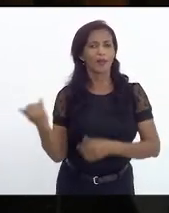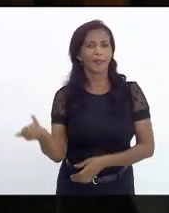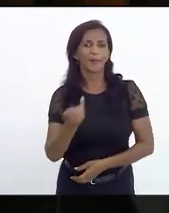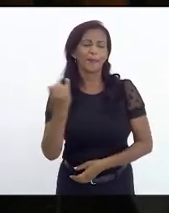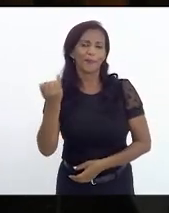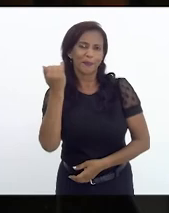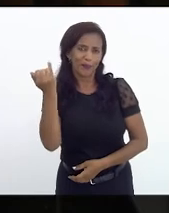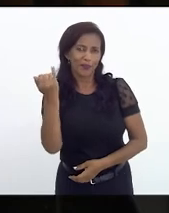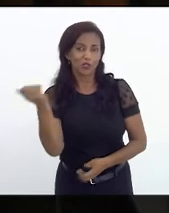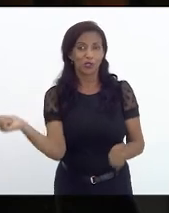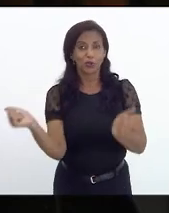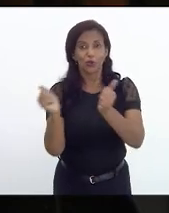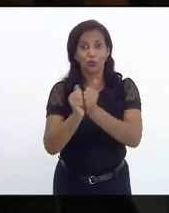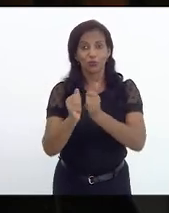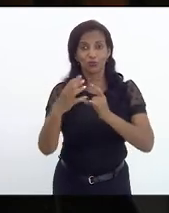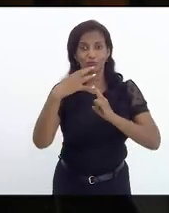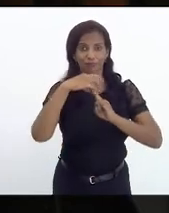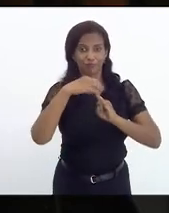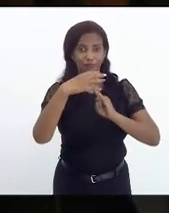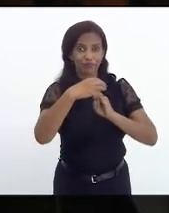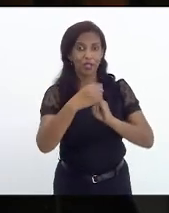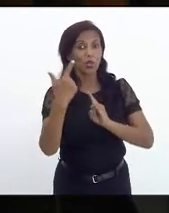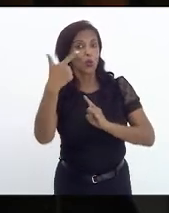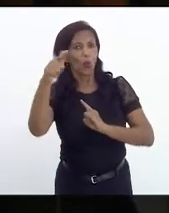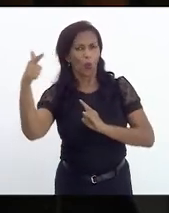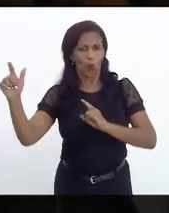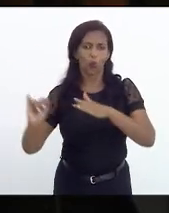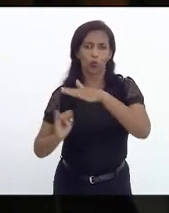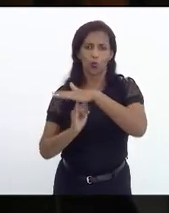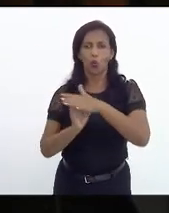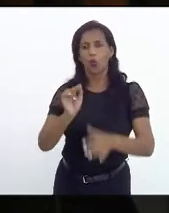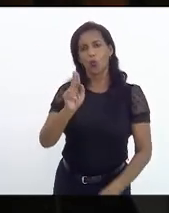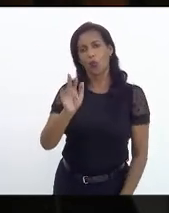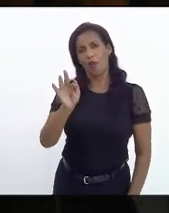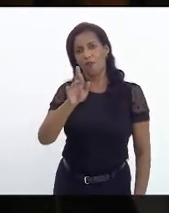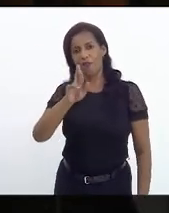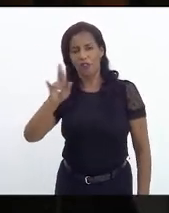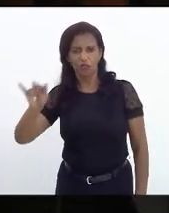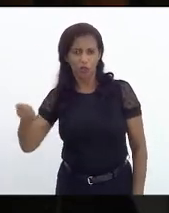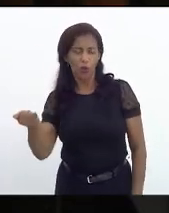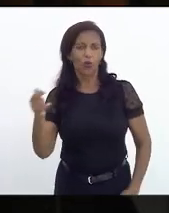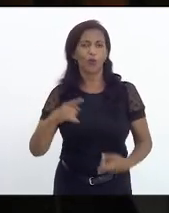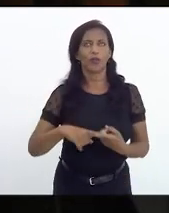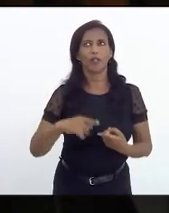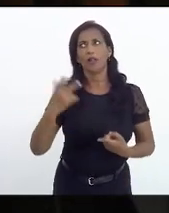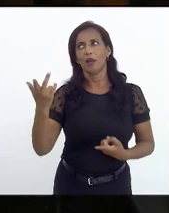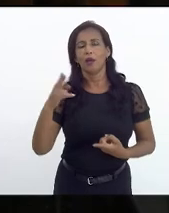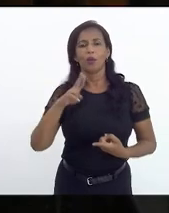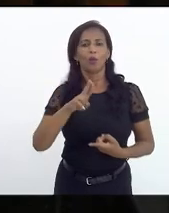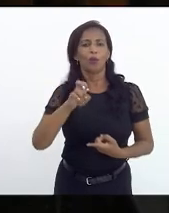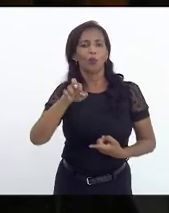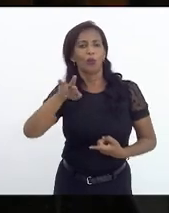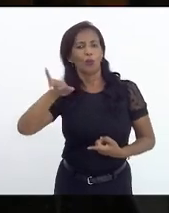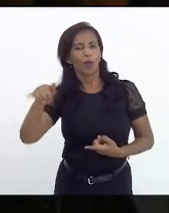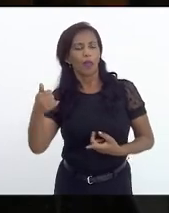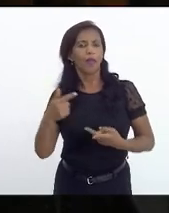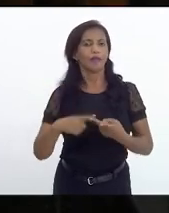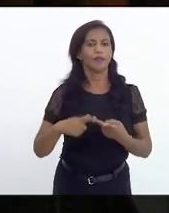Legislativa com a Fiocruz e com demais instituições como a UFRJ, como a UERJ, entre outras, com os movimentos